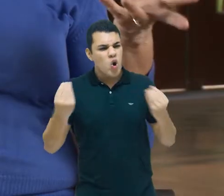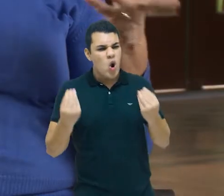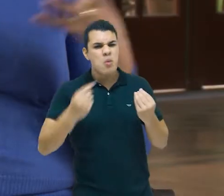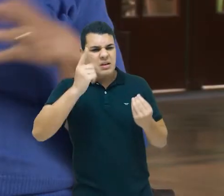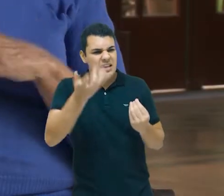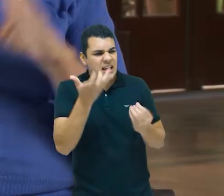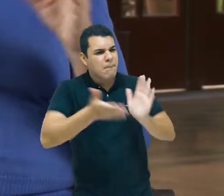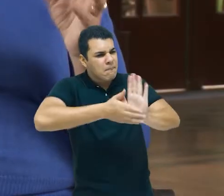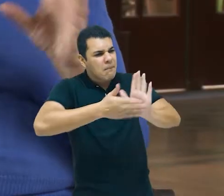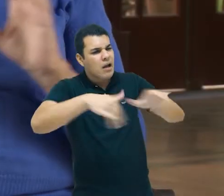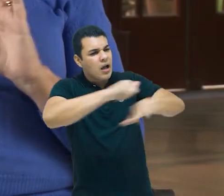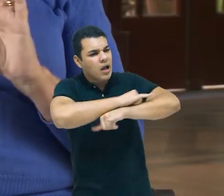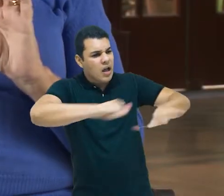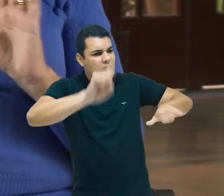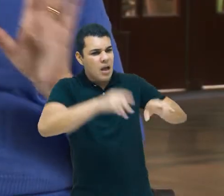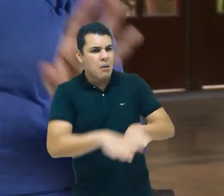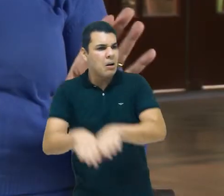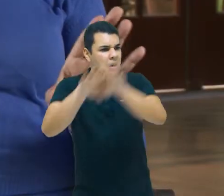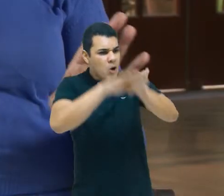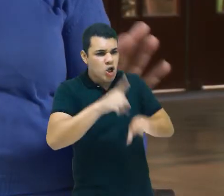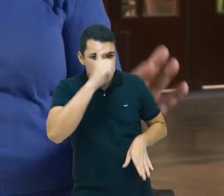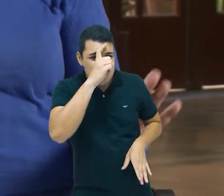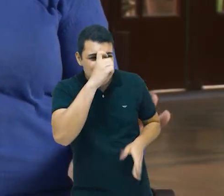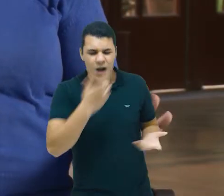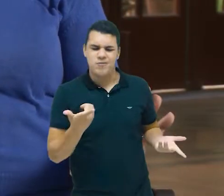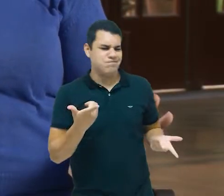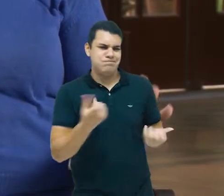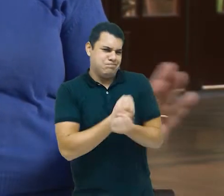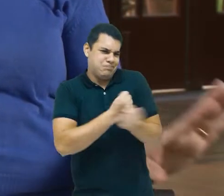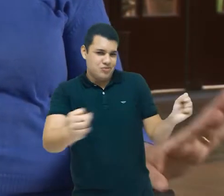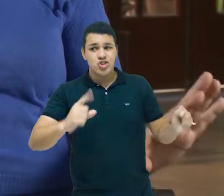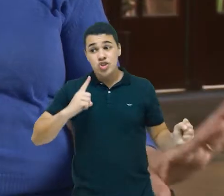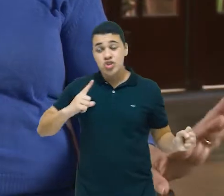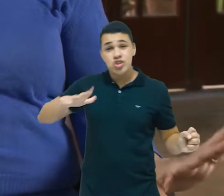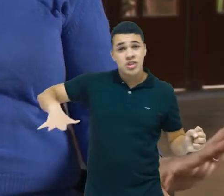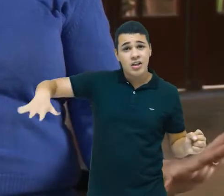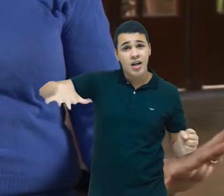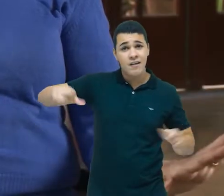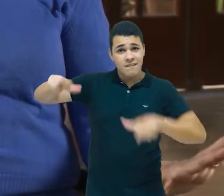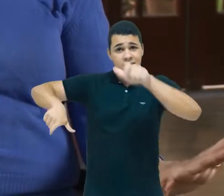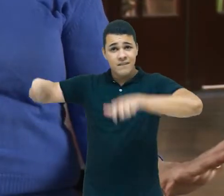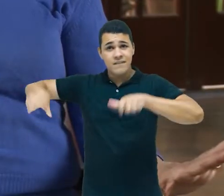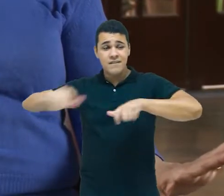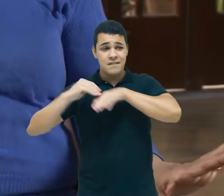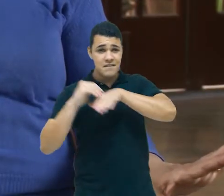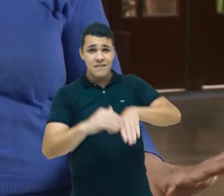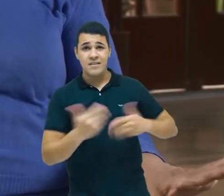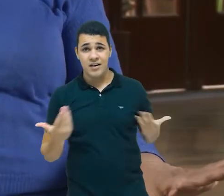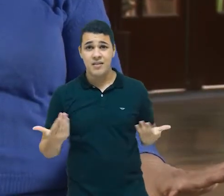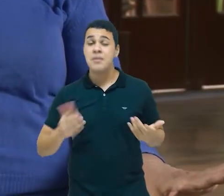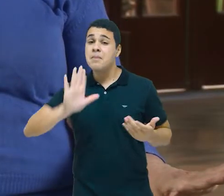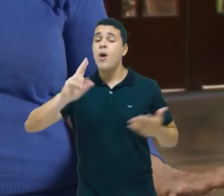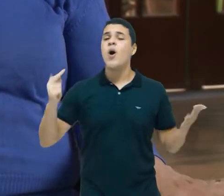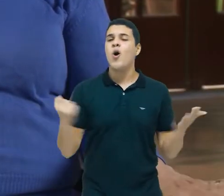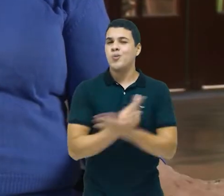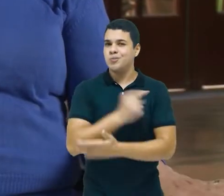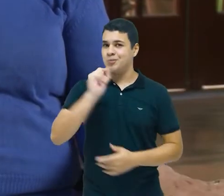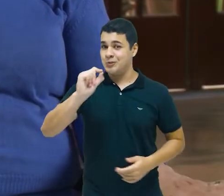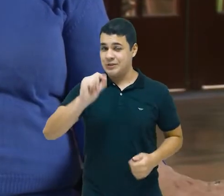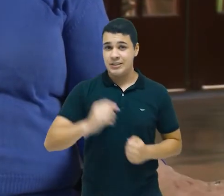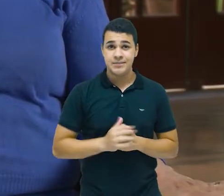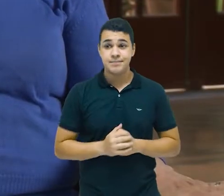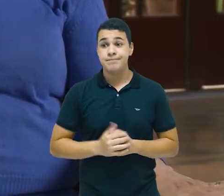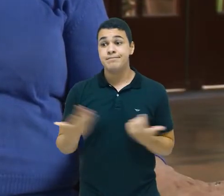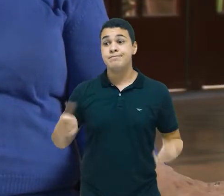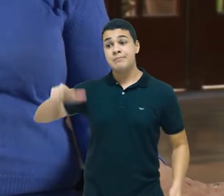padronização? Bem, isso é um discurso, digamos assim, genérico. Mas, em termos práticos, o que ocorreu foi, um, o